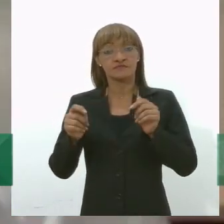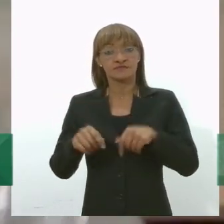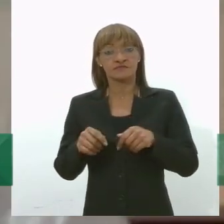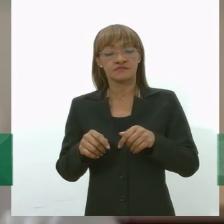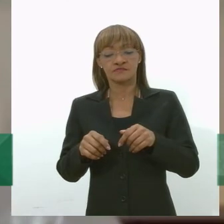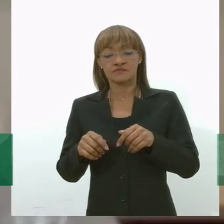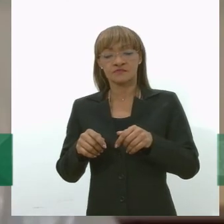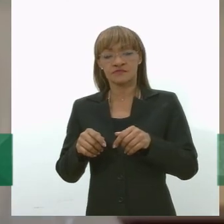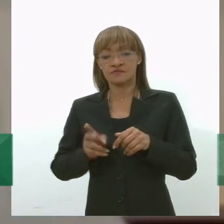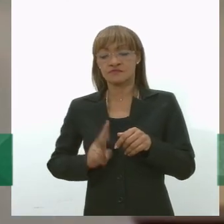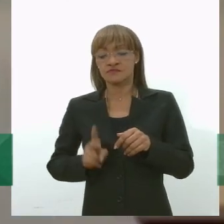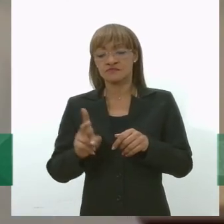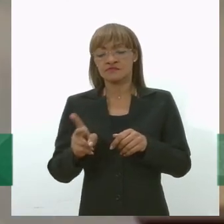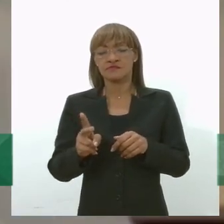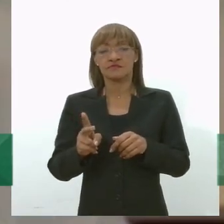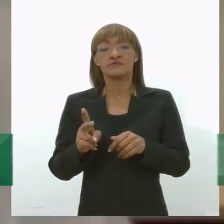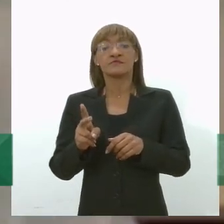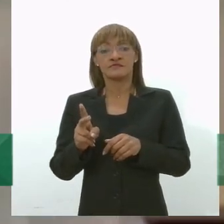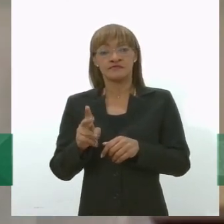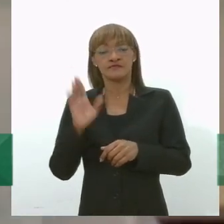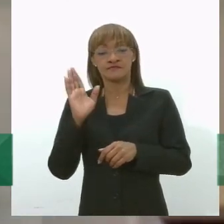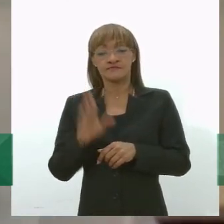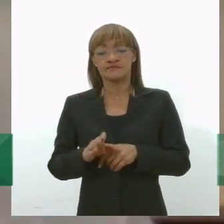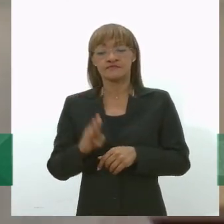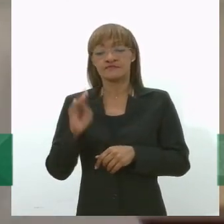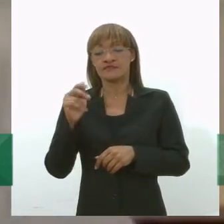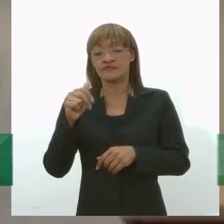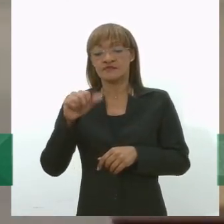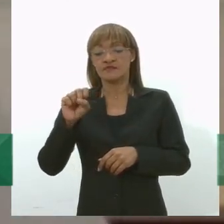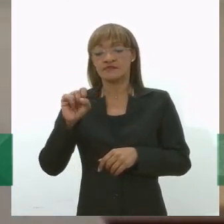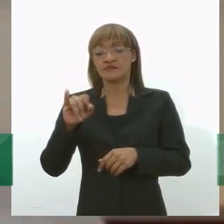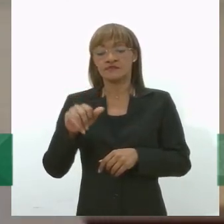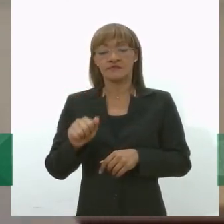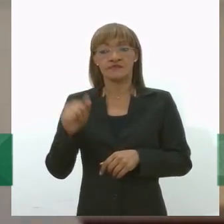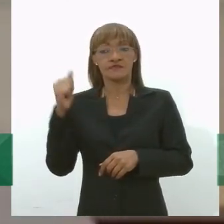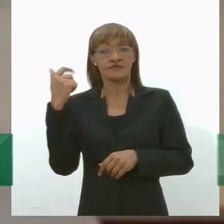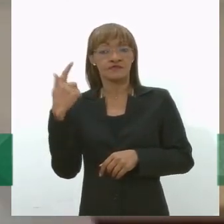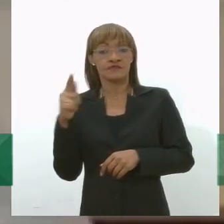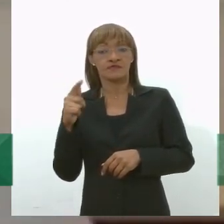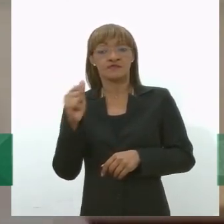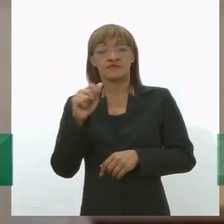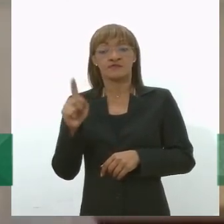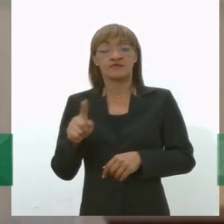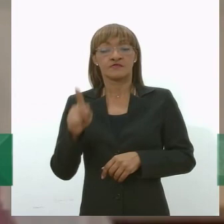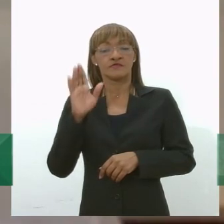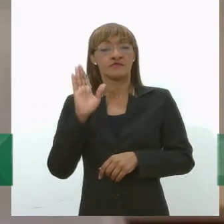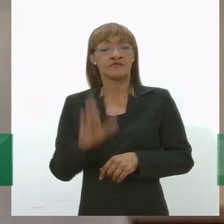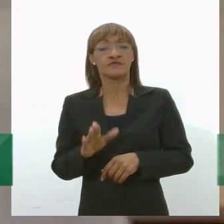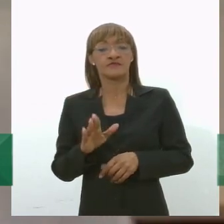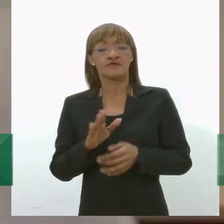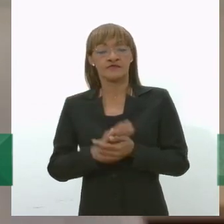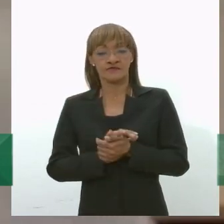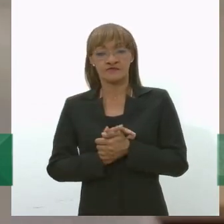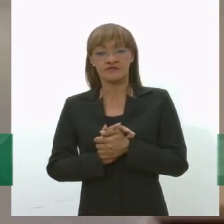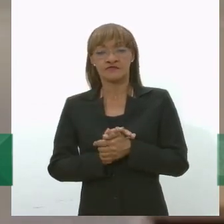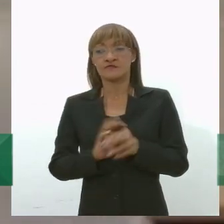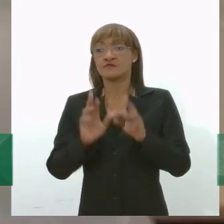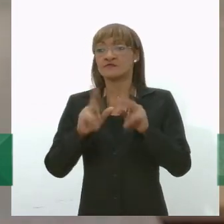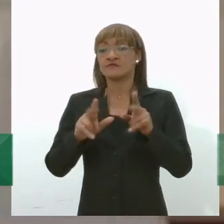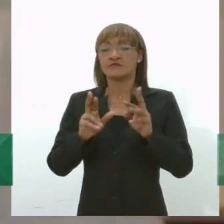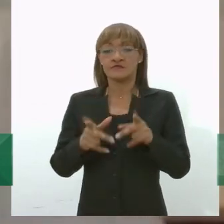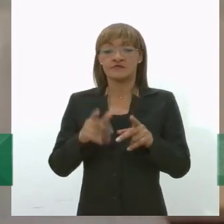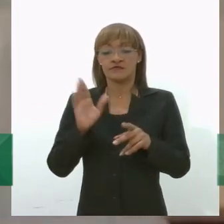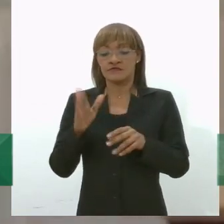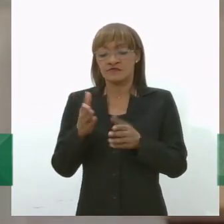o aproveitamento do biogás para posteriormente encaminhar a parte inorgânica e não reciclável para um processo de tratamento